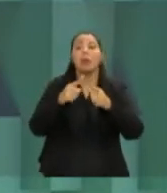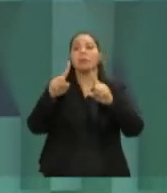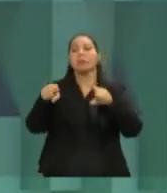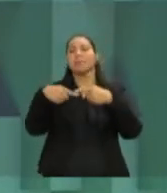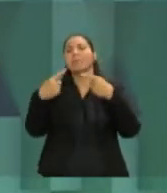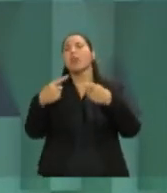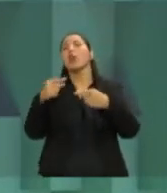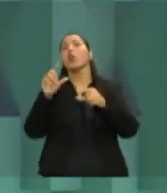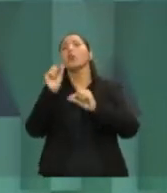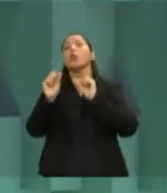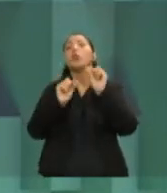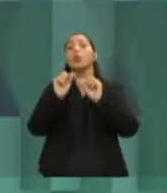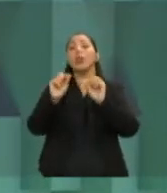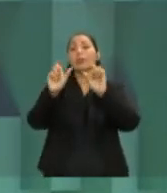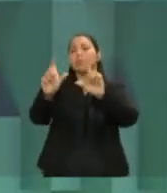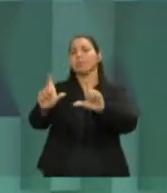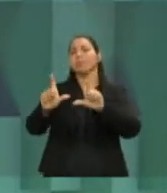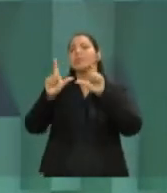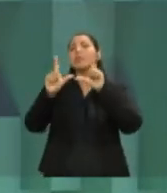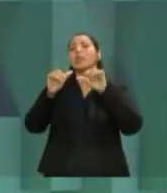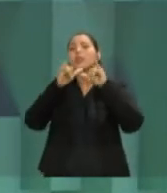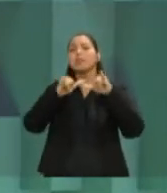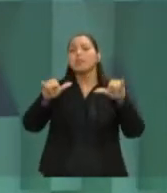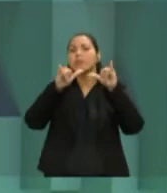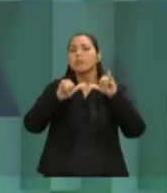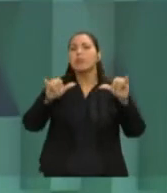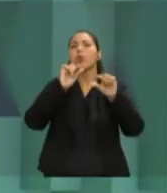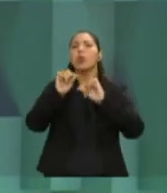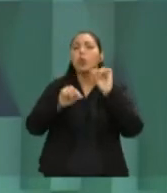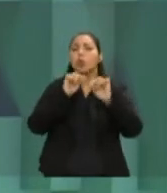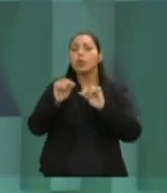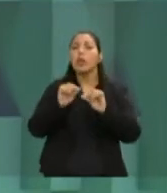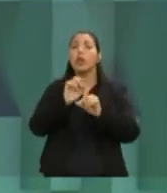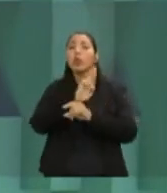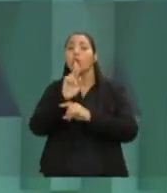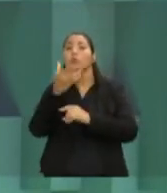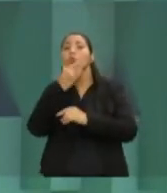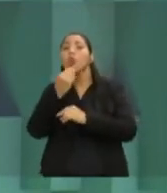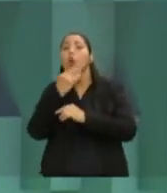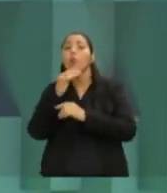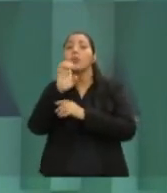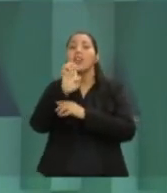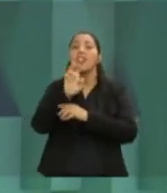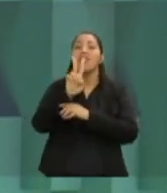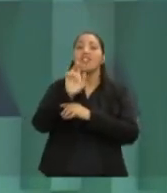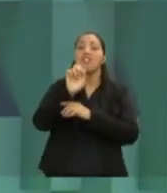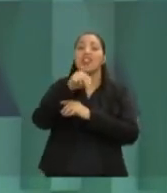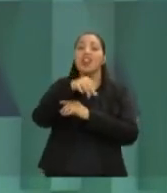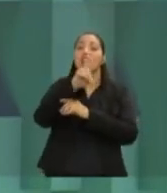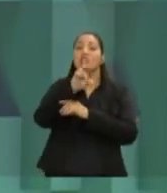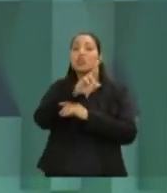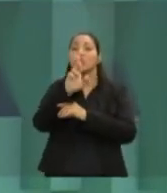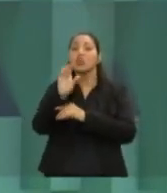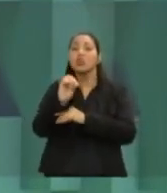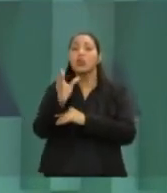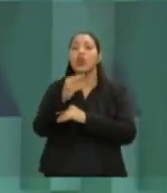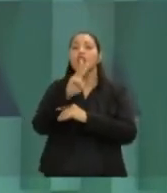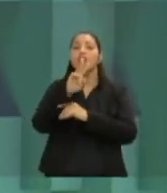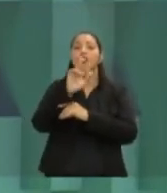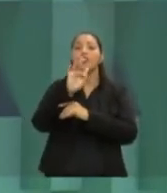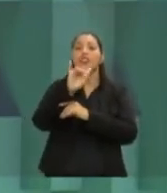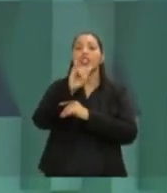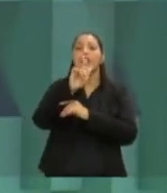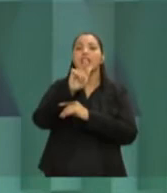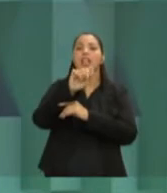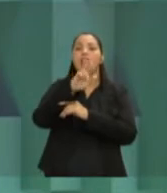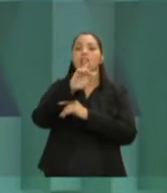um profissional que foi afastado do governo do Estado, Evandro Figueiredo, que foi o processado pela Justiça Federal por estar usando a